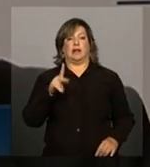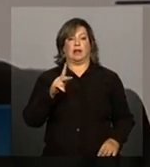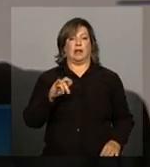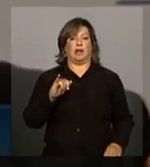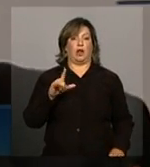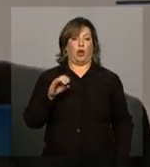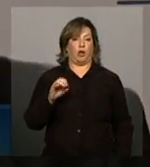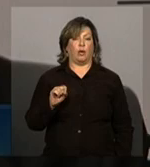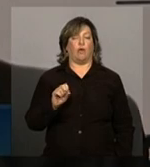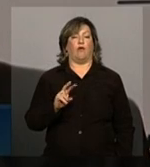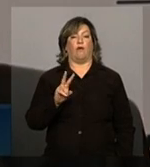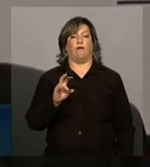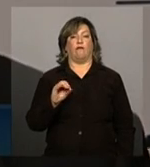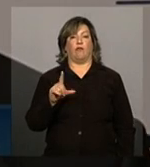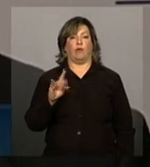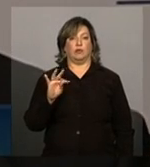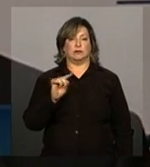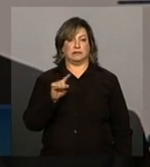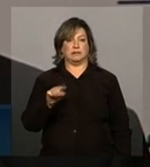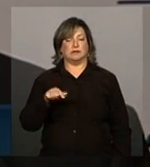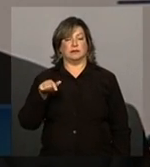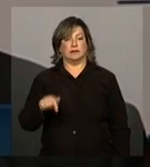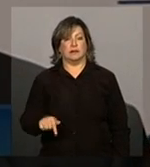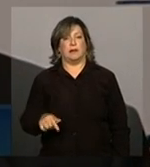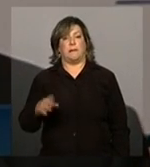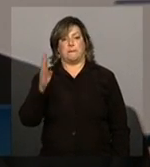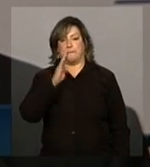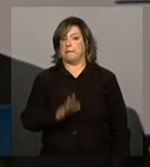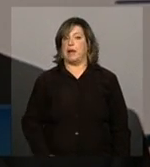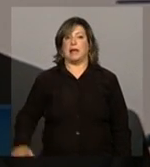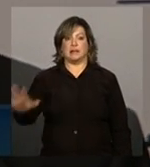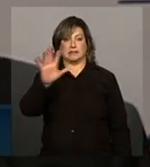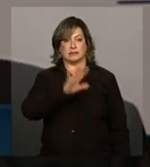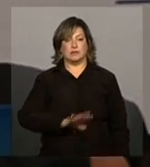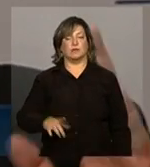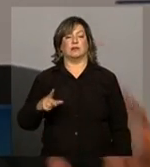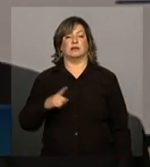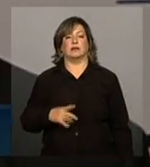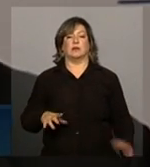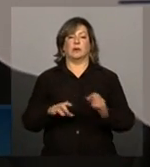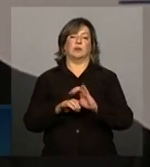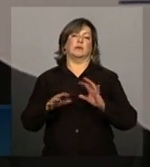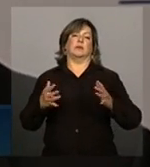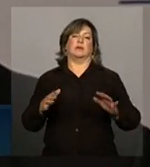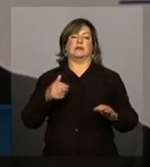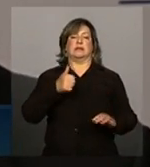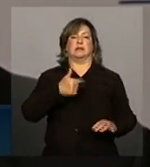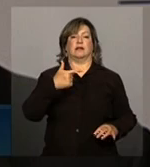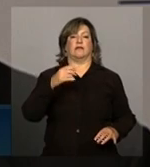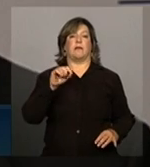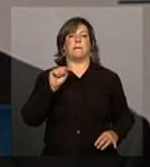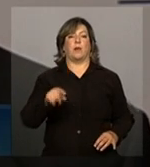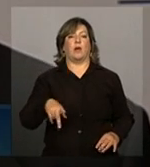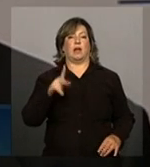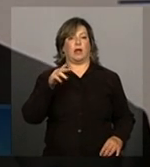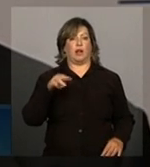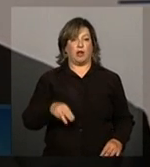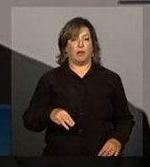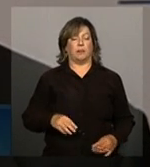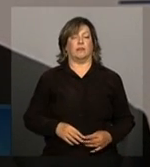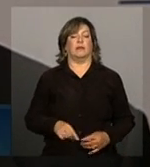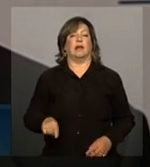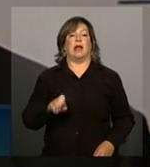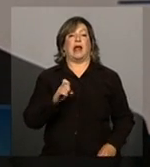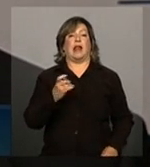e acima, nessa malha do Brasil que tem aí em torno dos, sei lá, uns 120 mil quilômetros, a